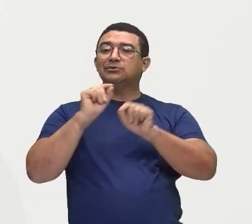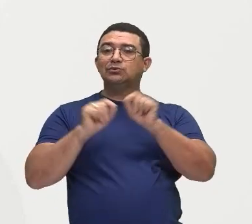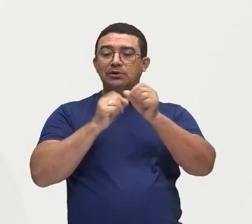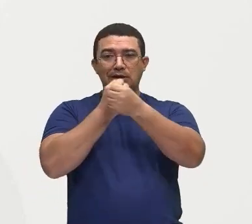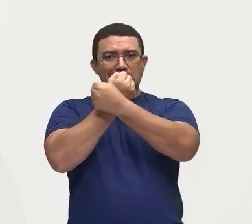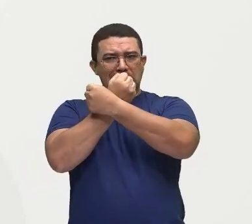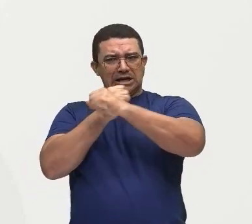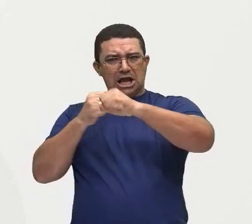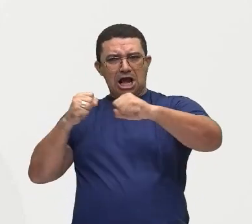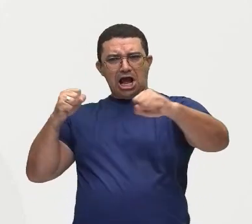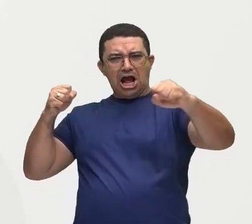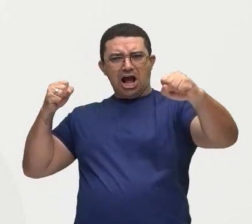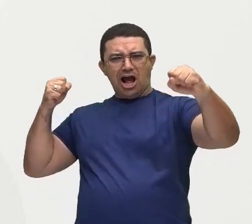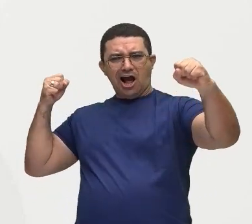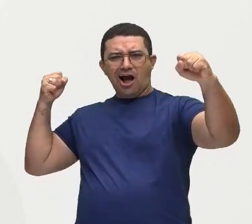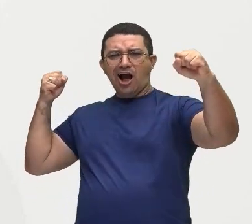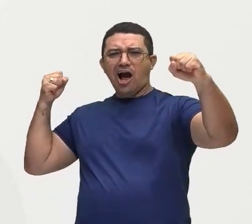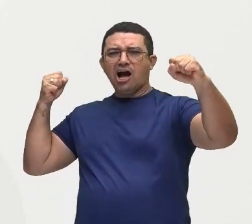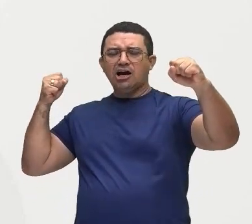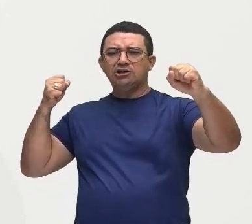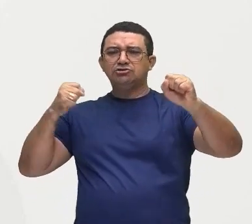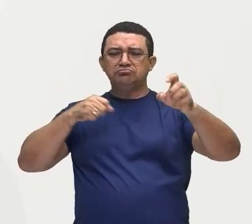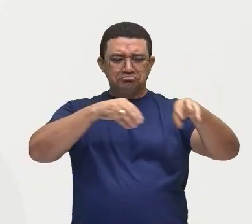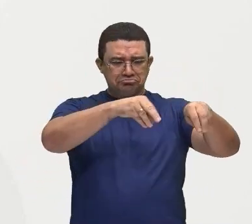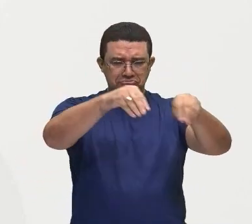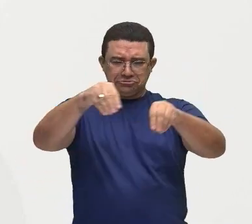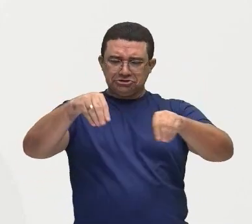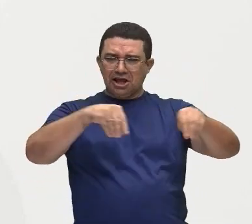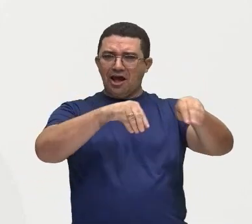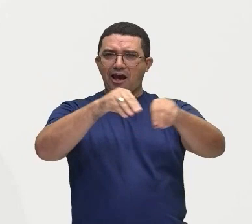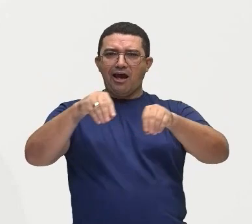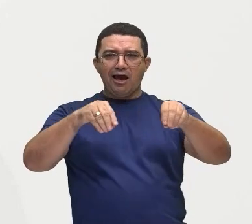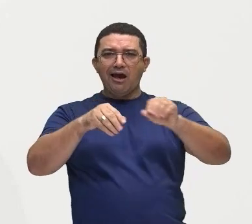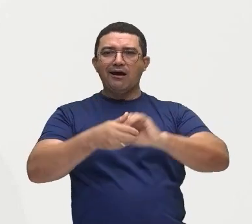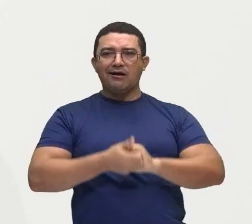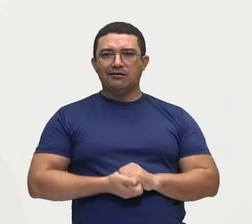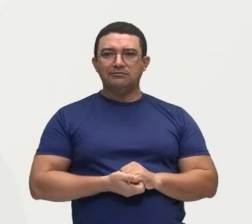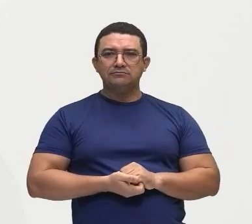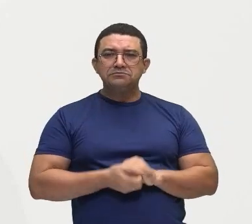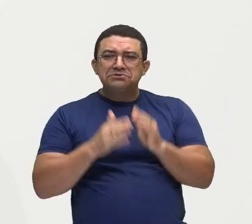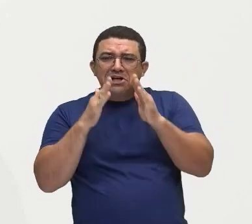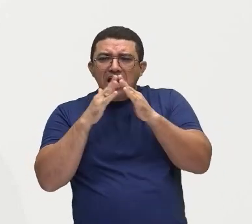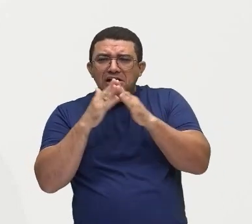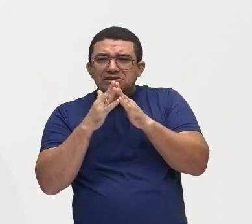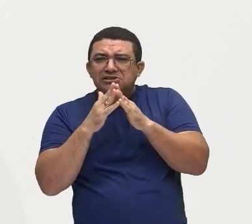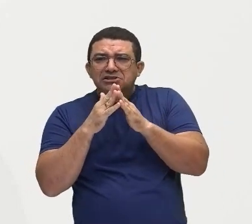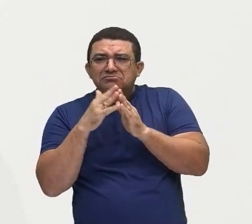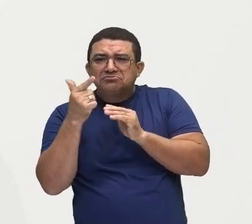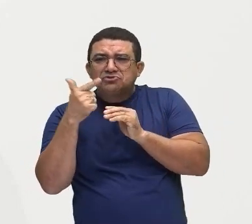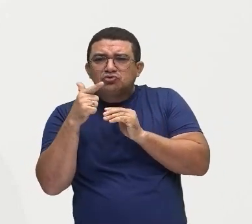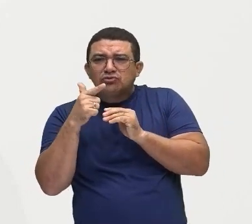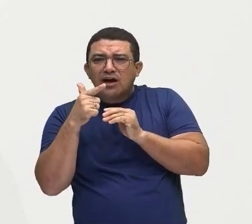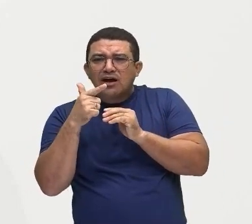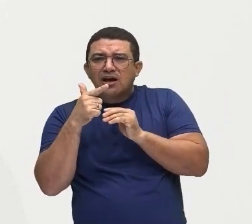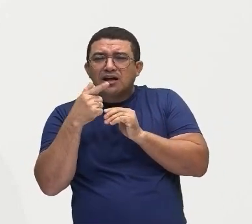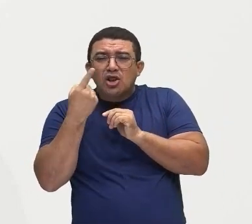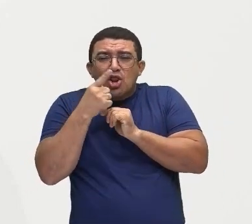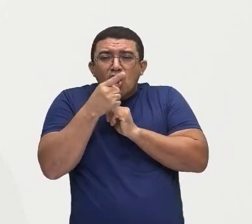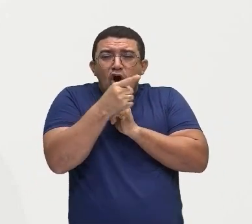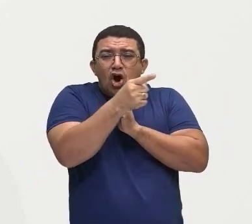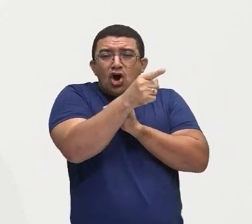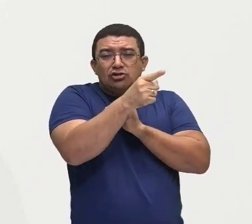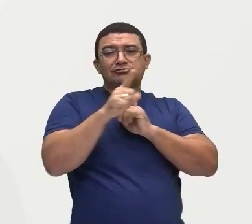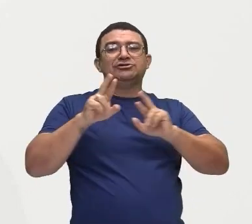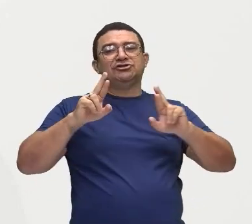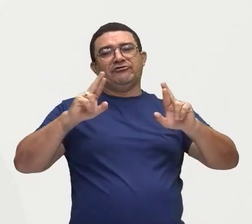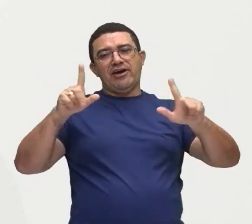extensas faixas de terras, né? A gente nem observa aquela casinha ali, já é bem diferente a paisagem, né?